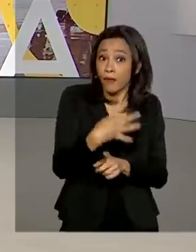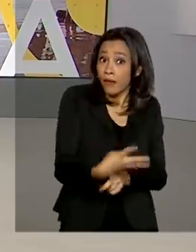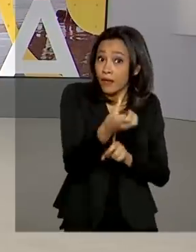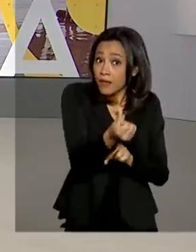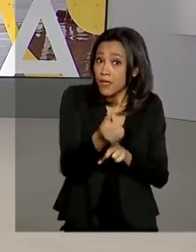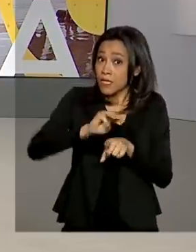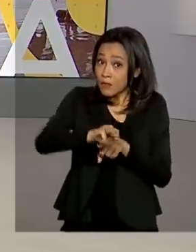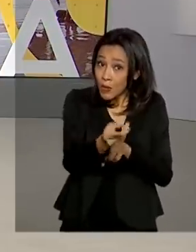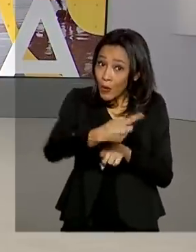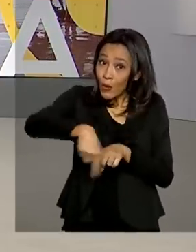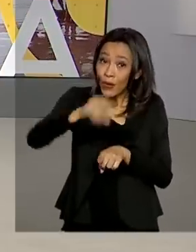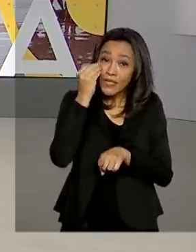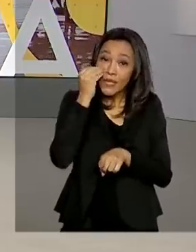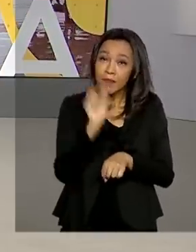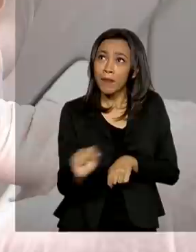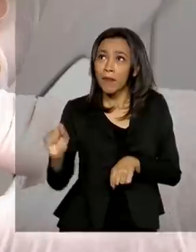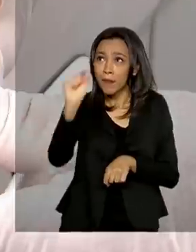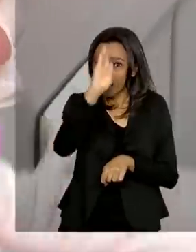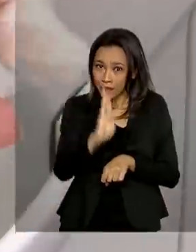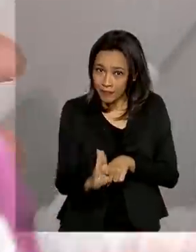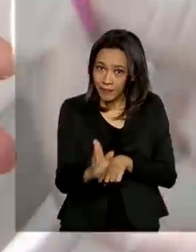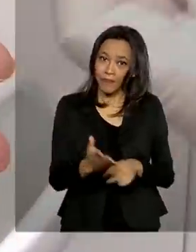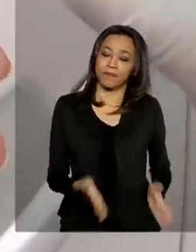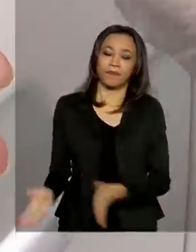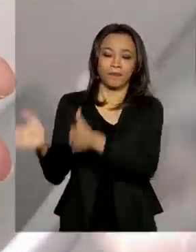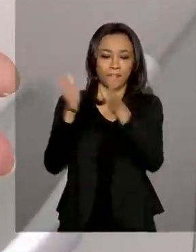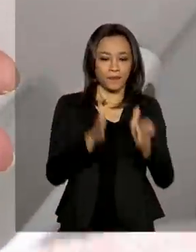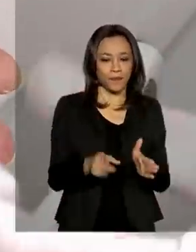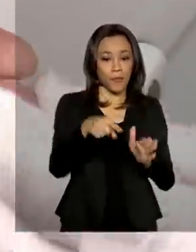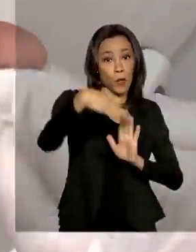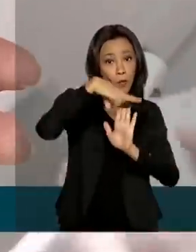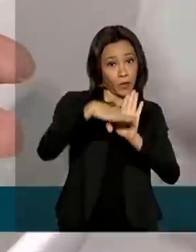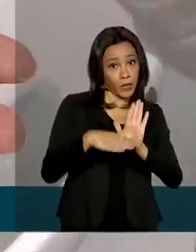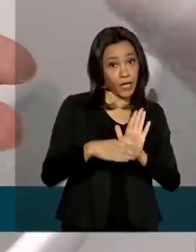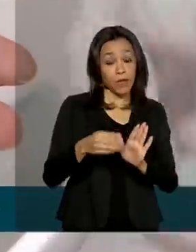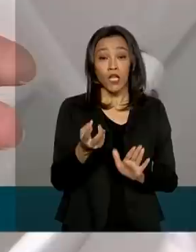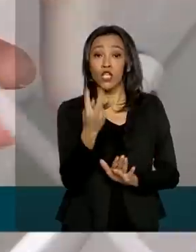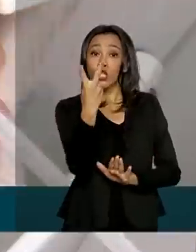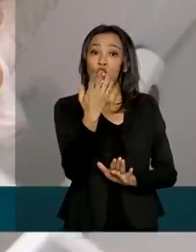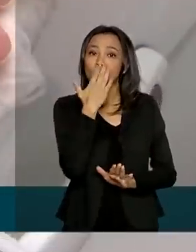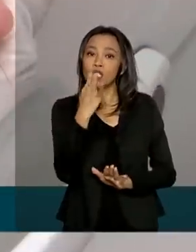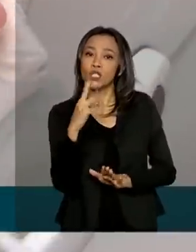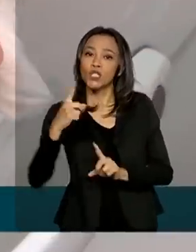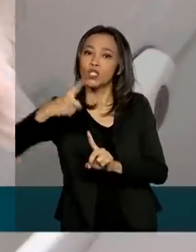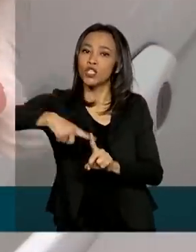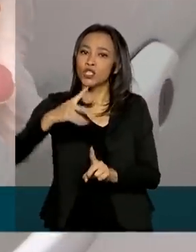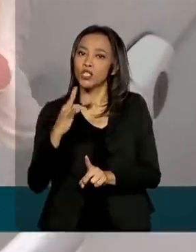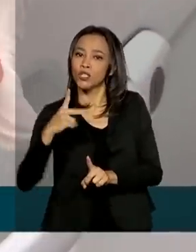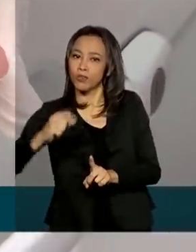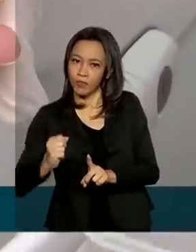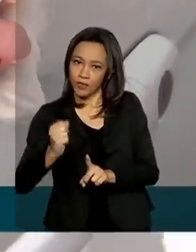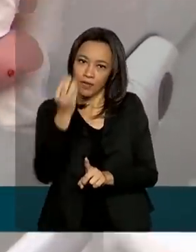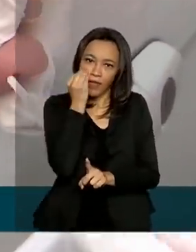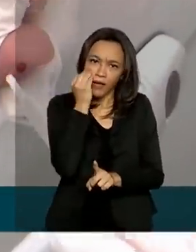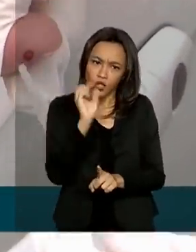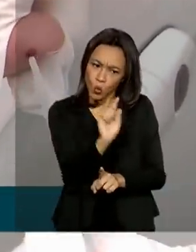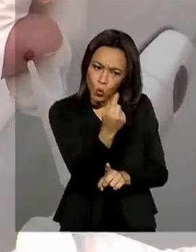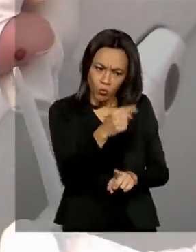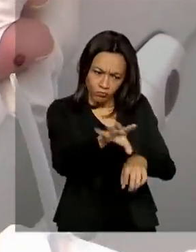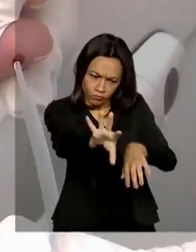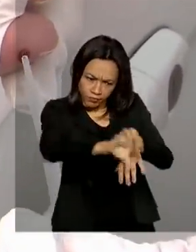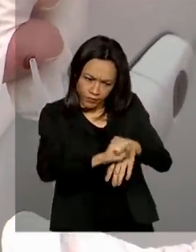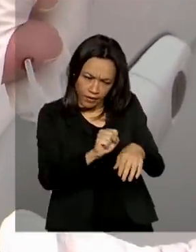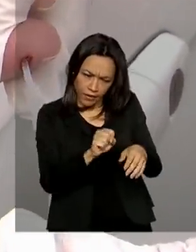testes em todo o país. O programa prevê dois tipos de testes. Um para identificar o vírus em pessoas